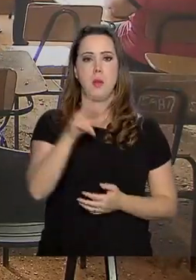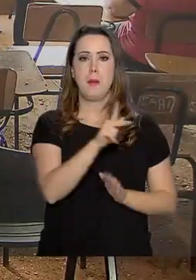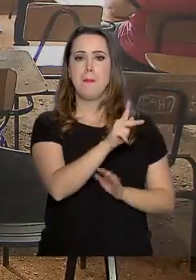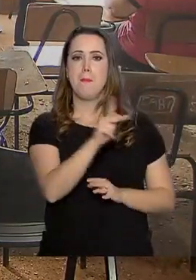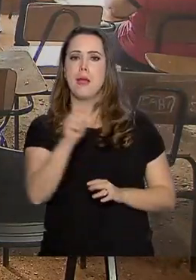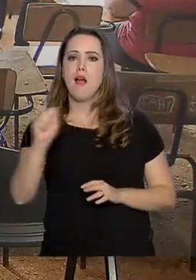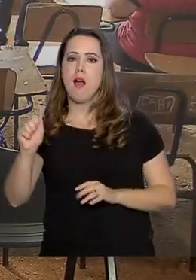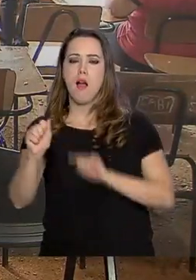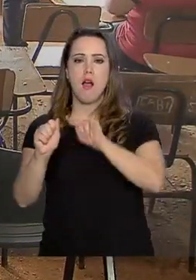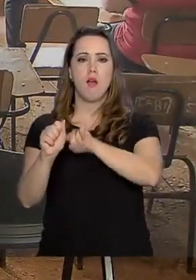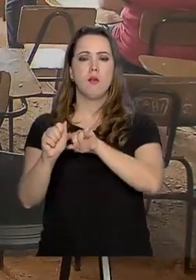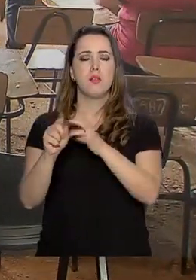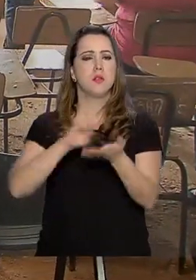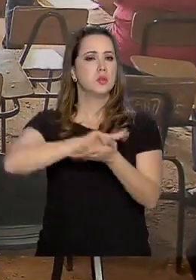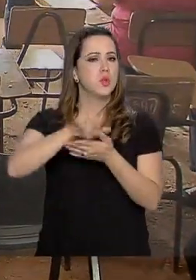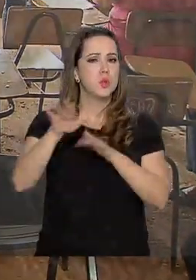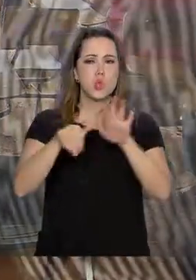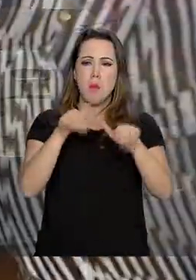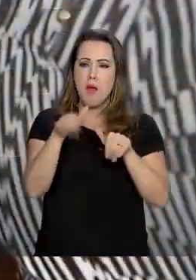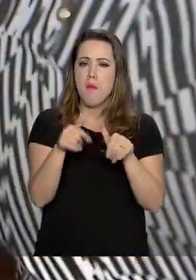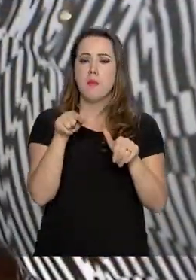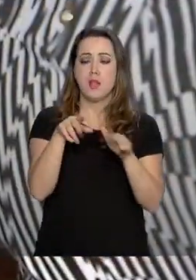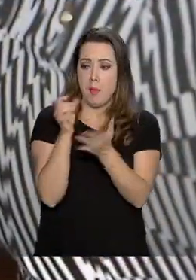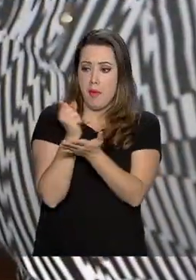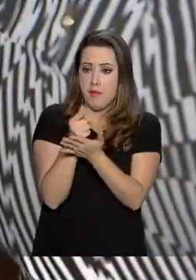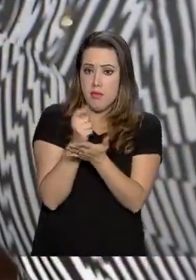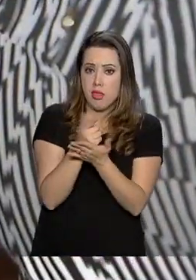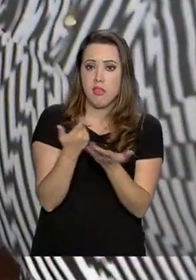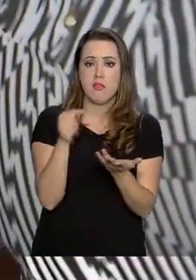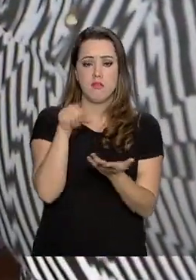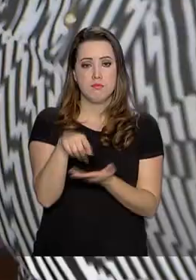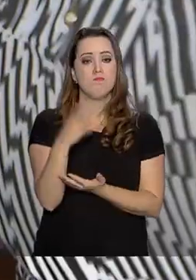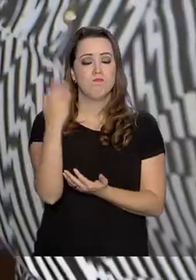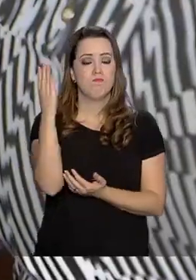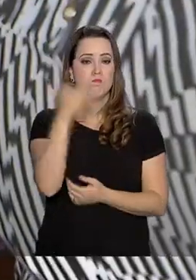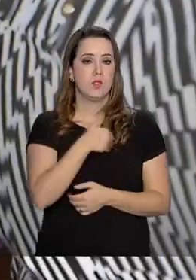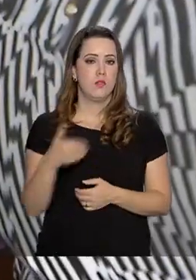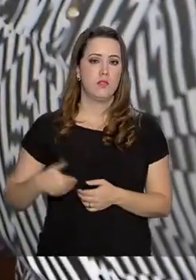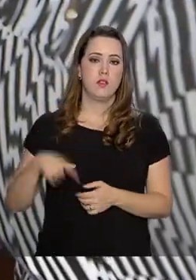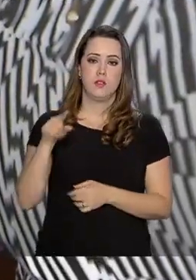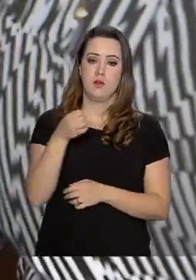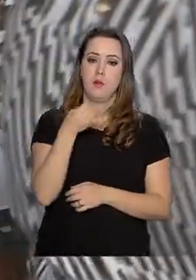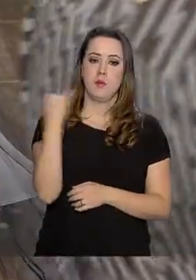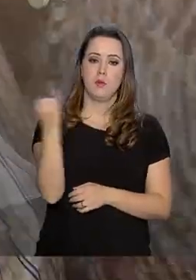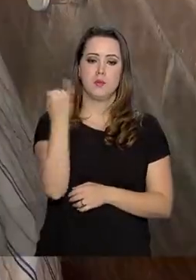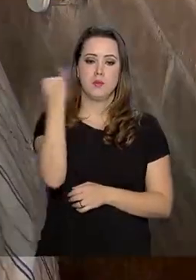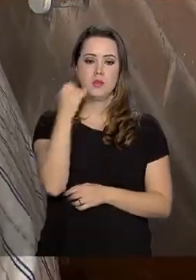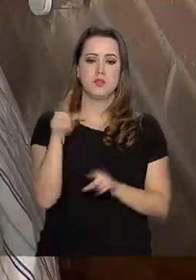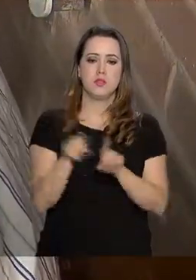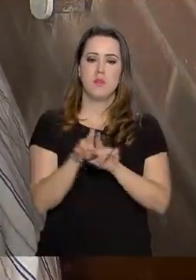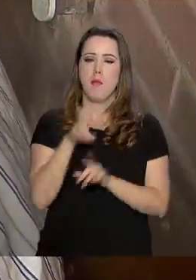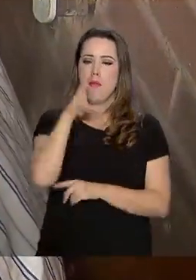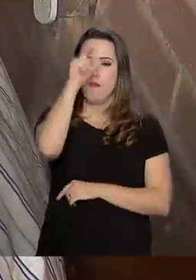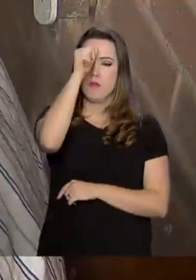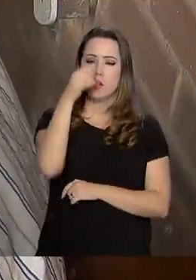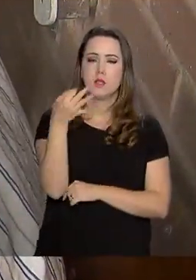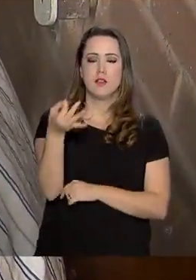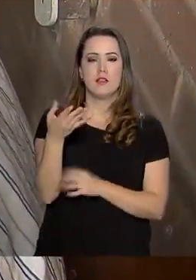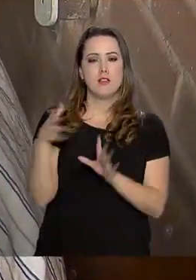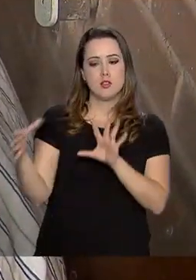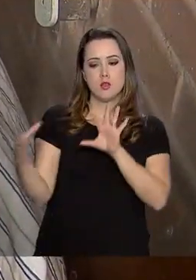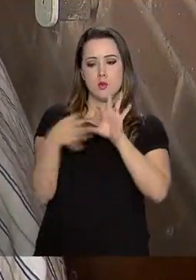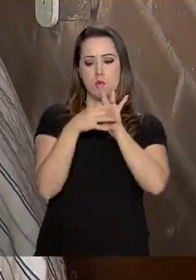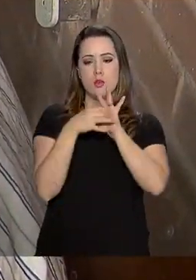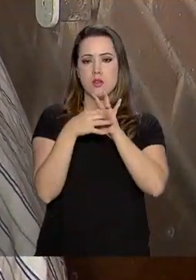PAA, o PNAE ou chamadas públicas. E isso abre um leque para comercialização. Além disso, fortalece o espírito de